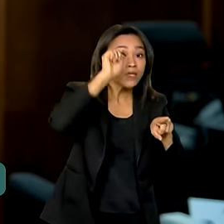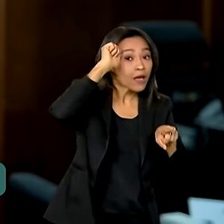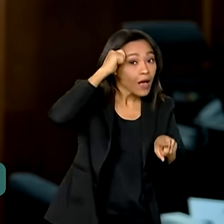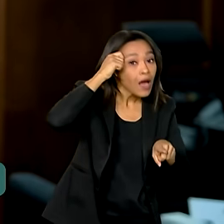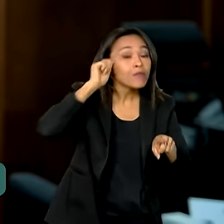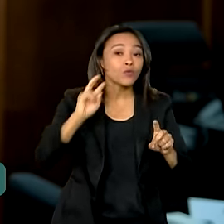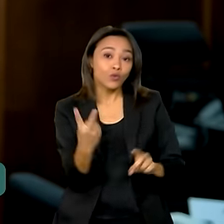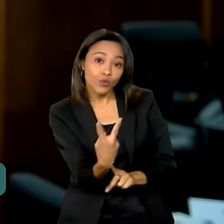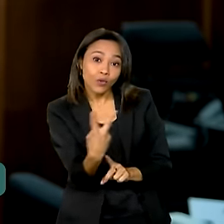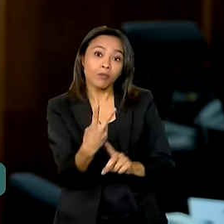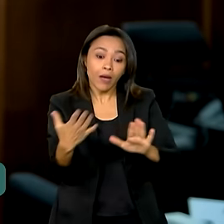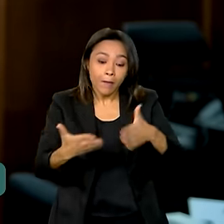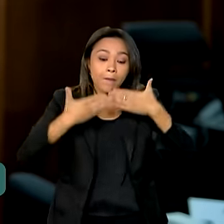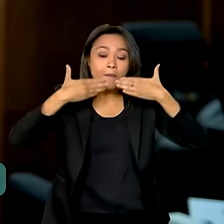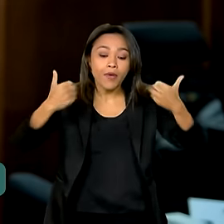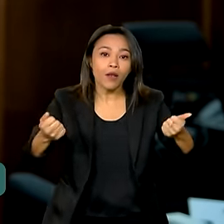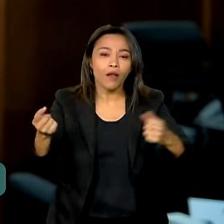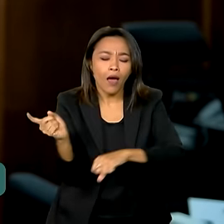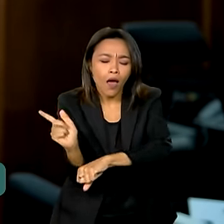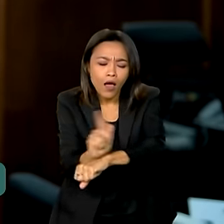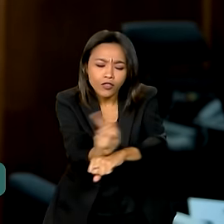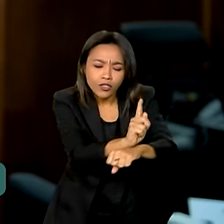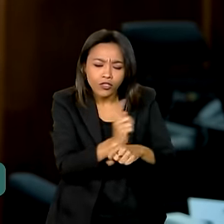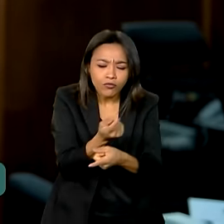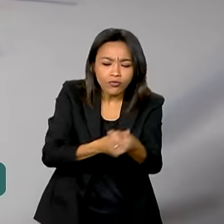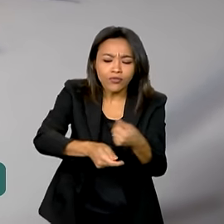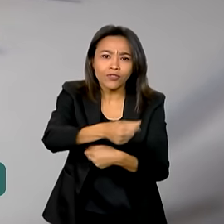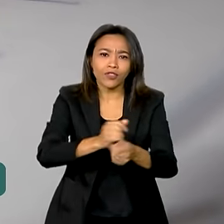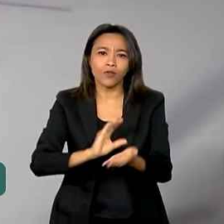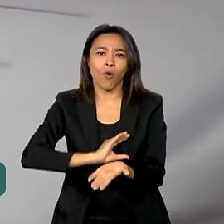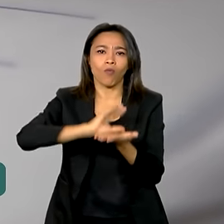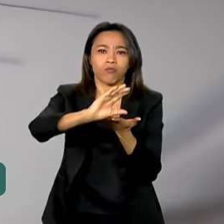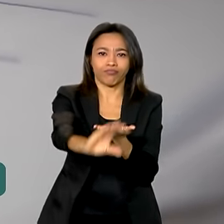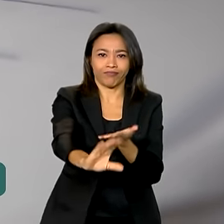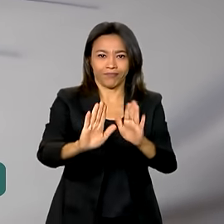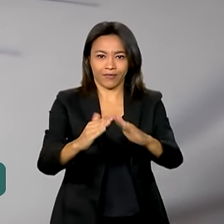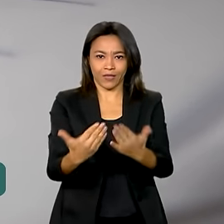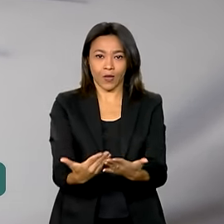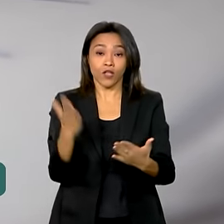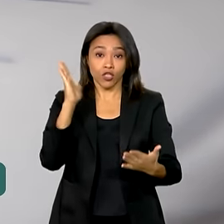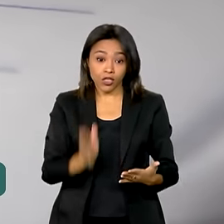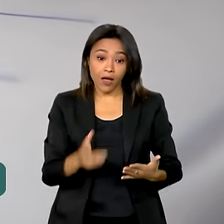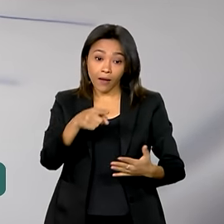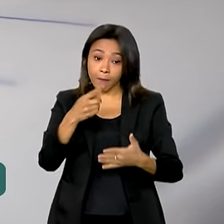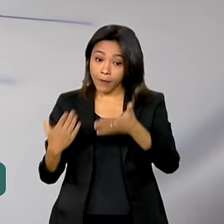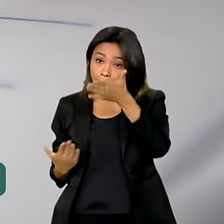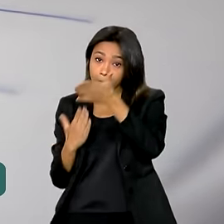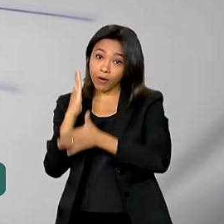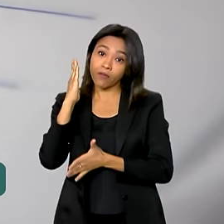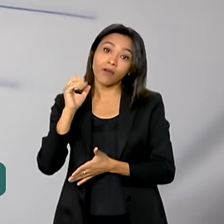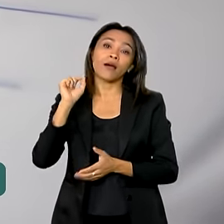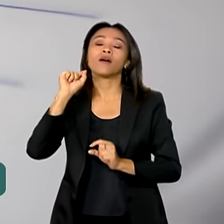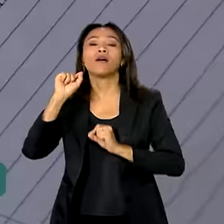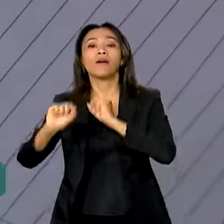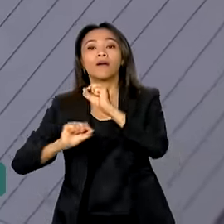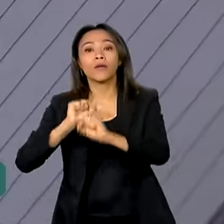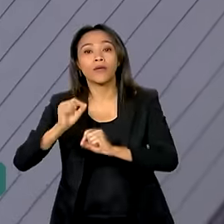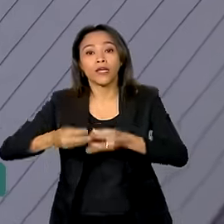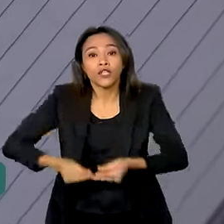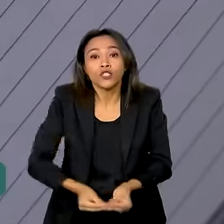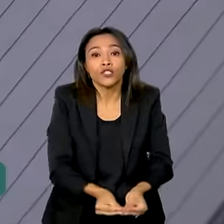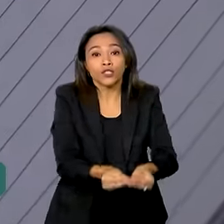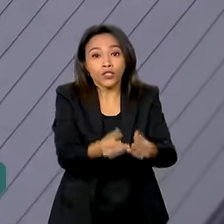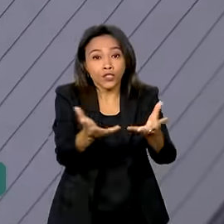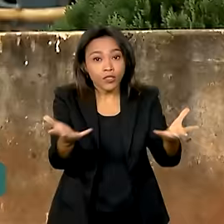a gestão direta das escolas com repasse de recursos. Além disso, foram aprovadas as ponderações para a distribuição dos